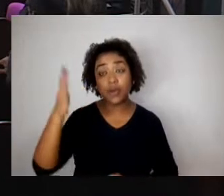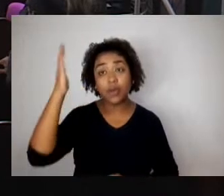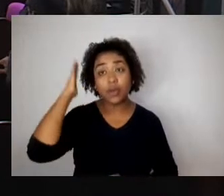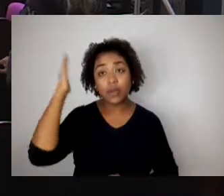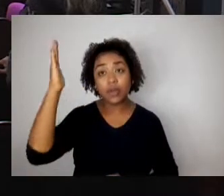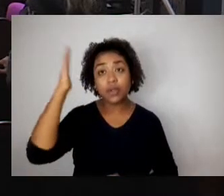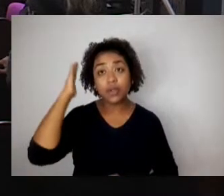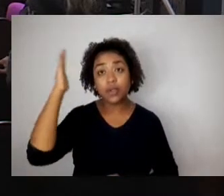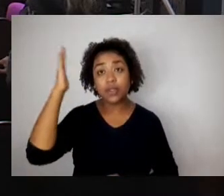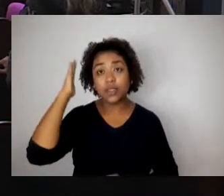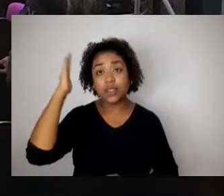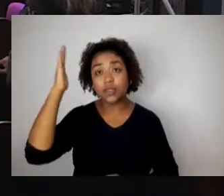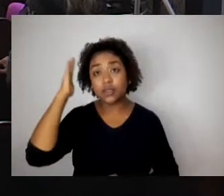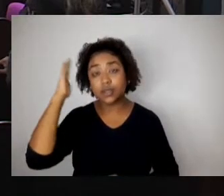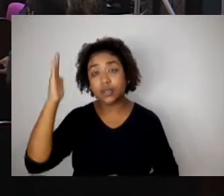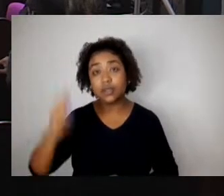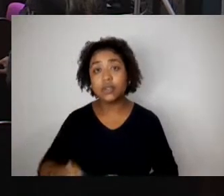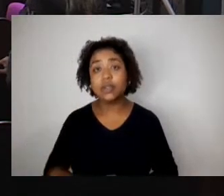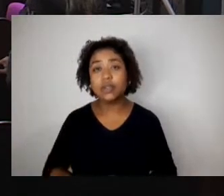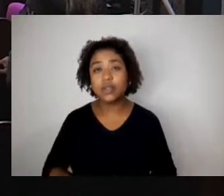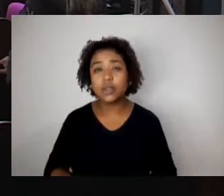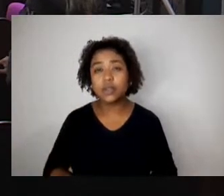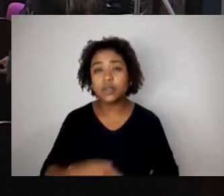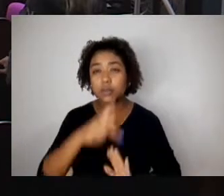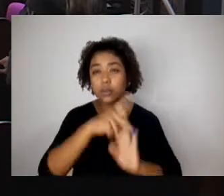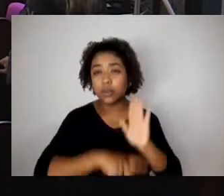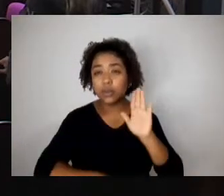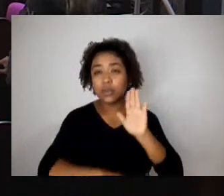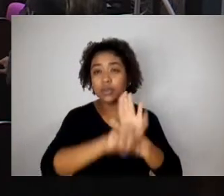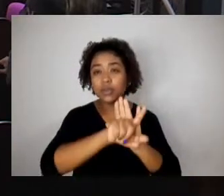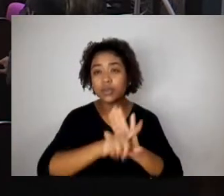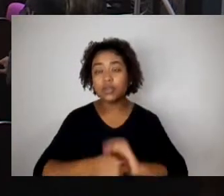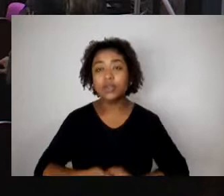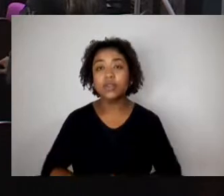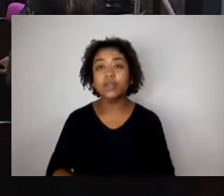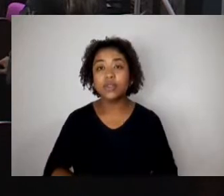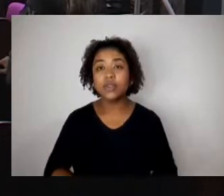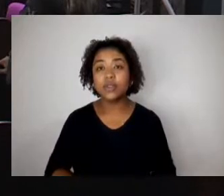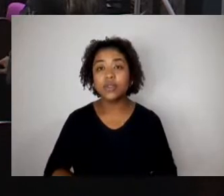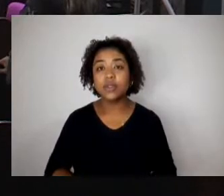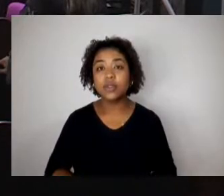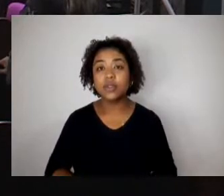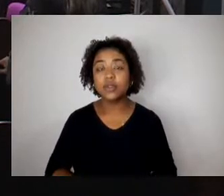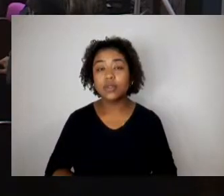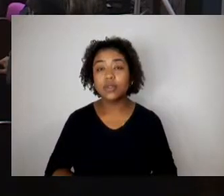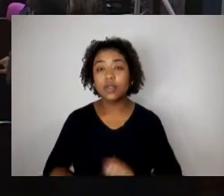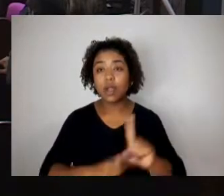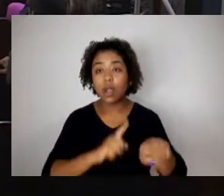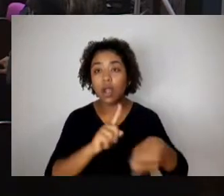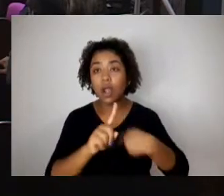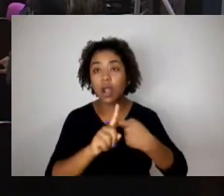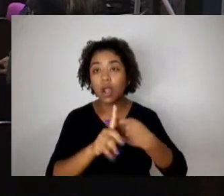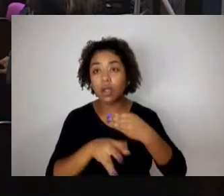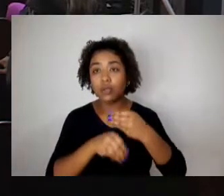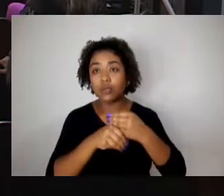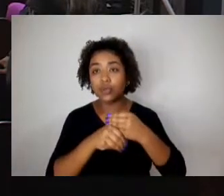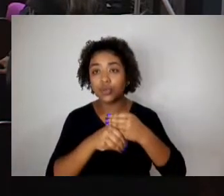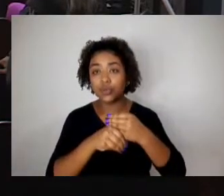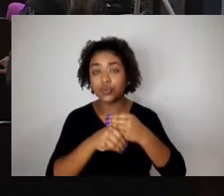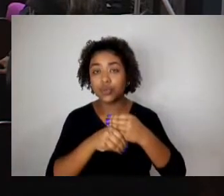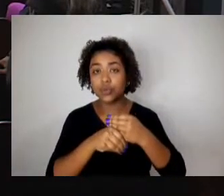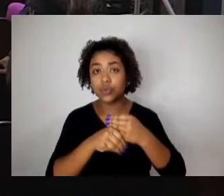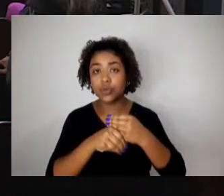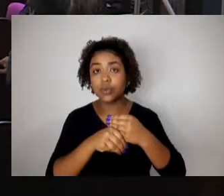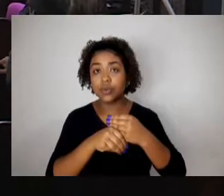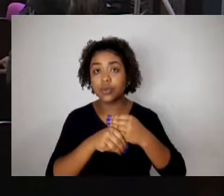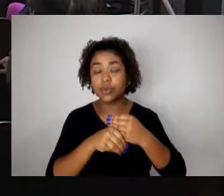Aditivo vem depois do Projeto de Lei. Entendeu? É aditivo, por isso ela está aditando ao projeto. Entendeu? Então, os